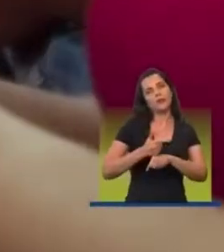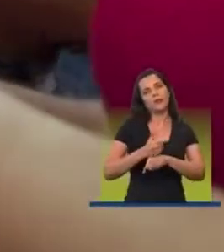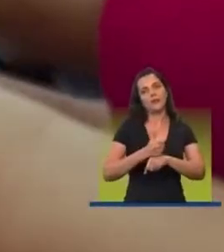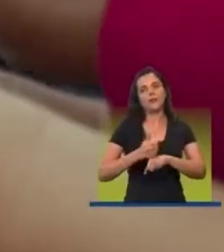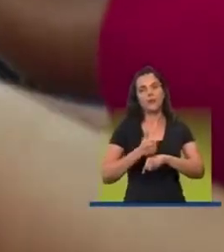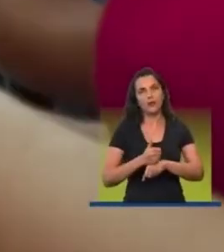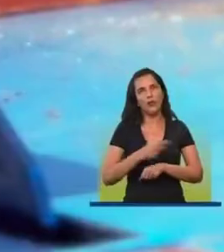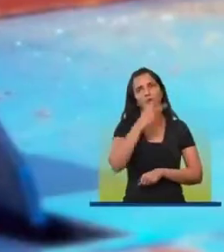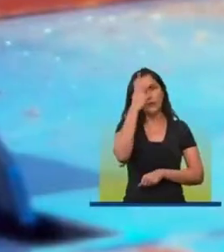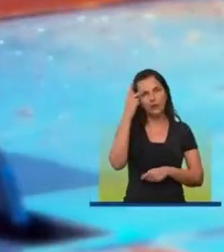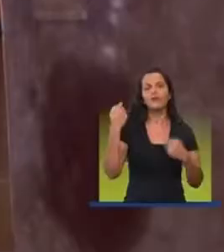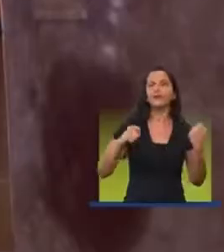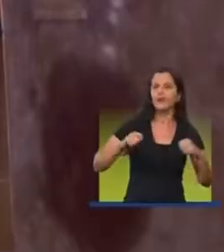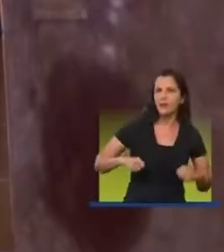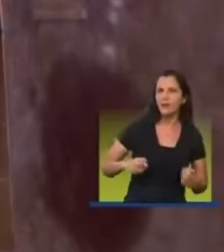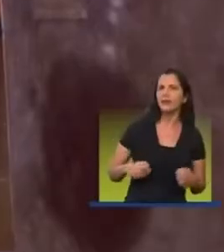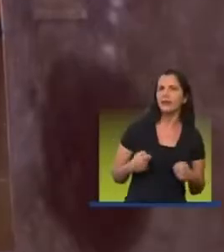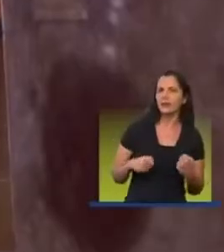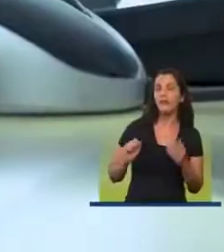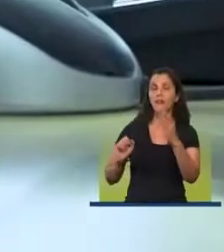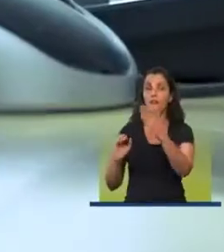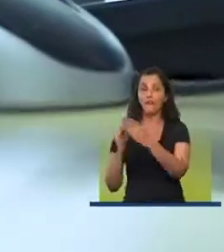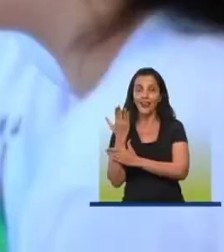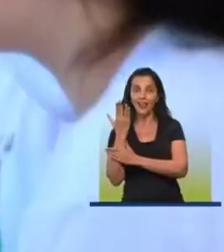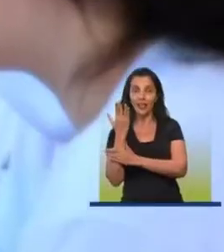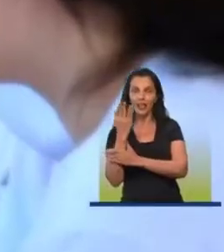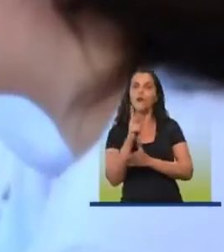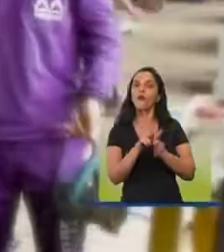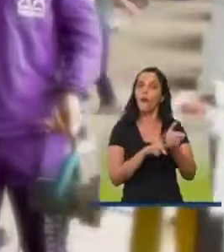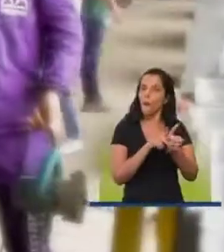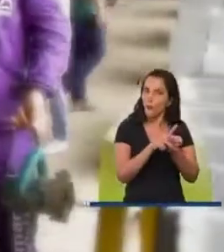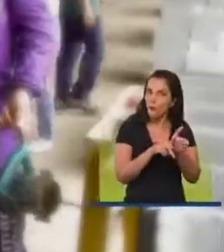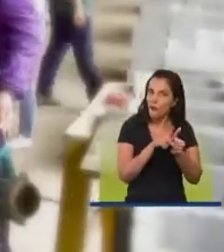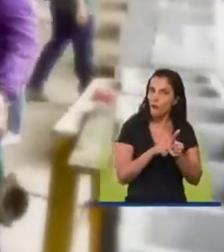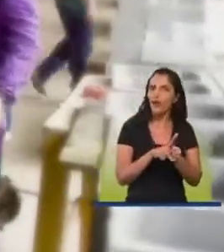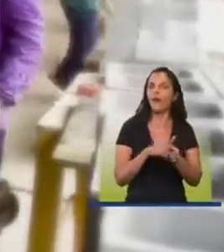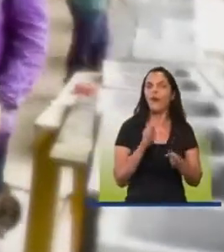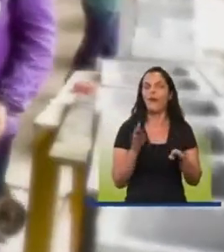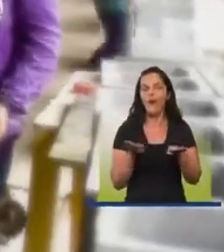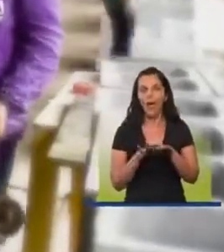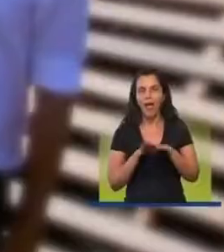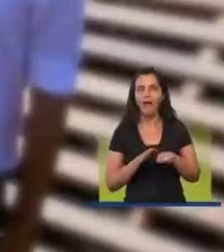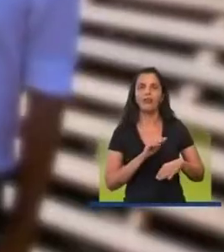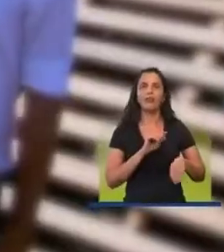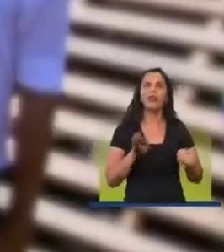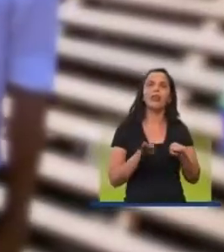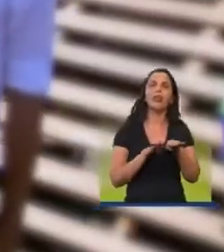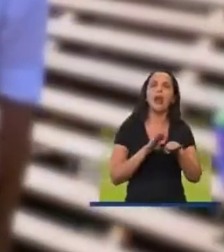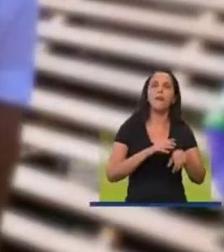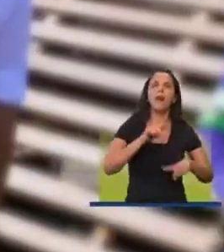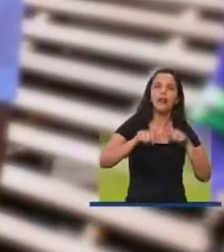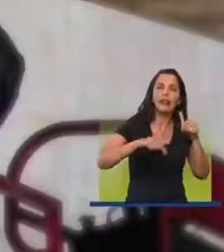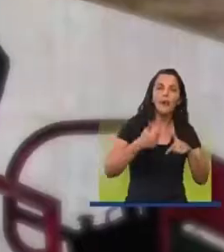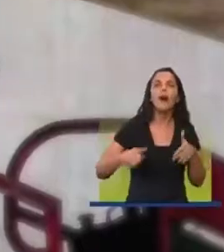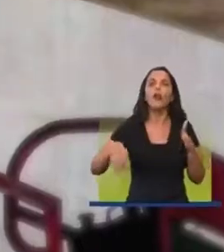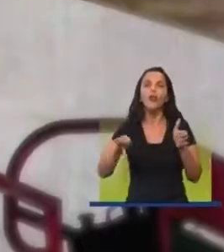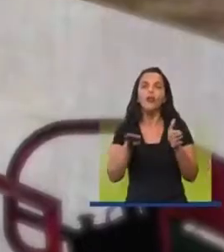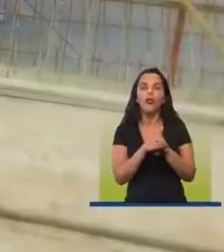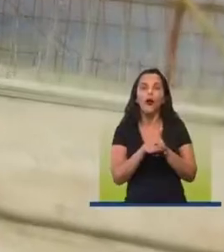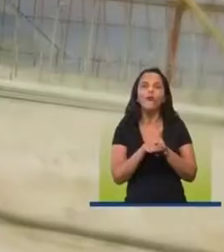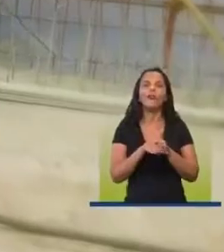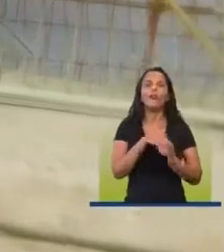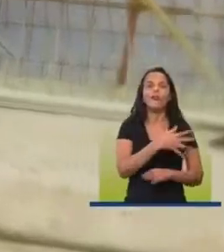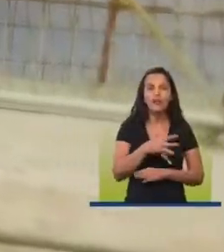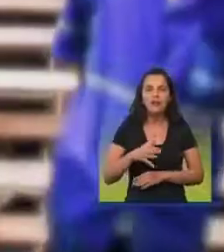precisa As vilas criativas Projetos reconhecidos pela Unesco As frentes de trabalho Como você falou A nova entrada da cidade As